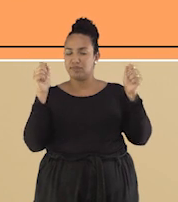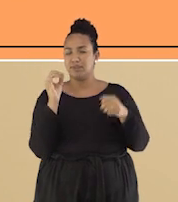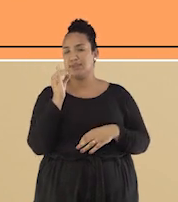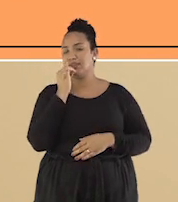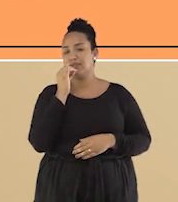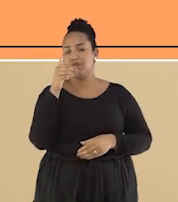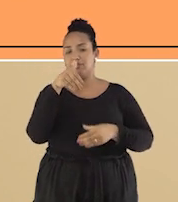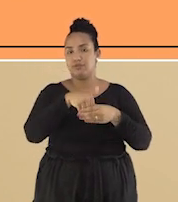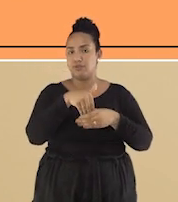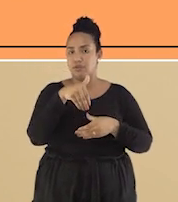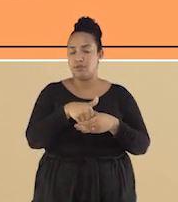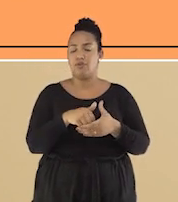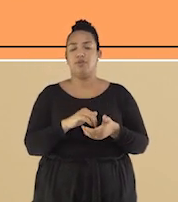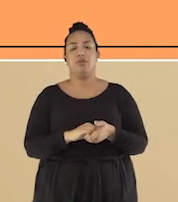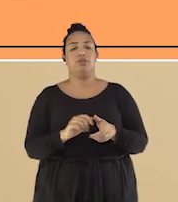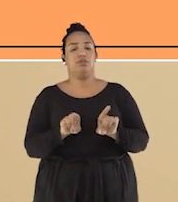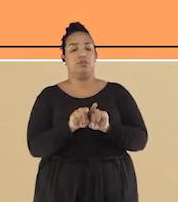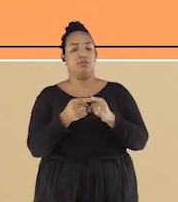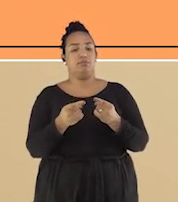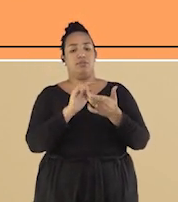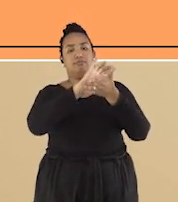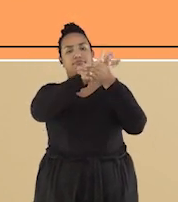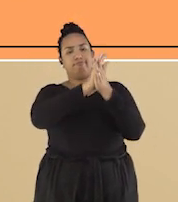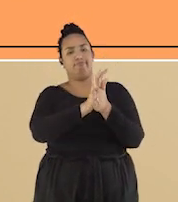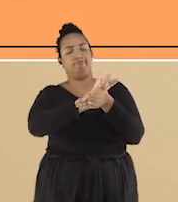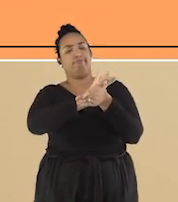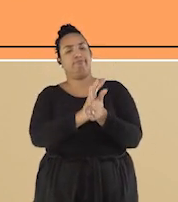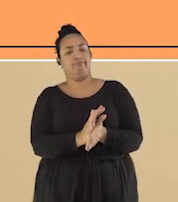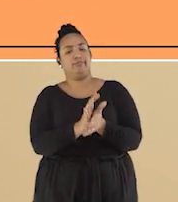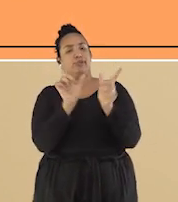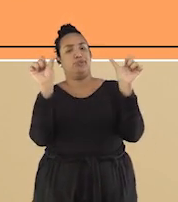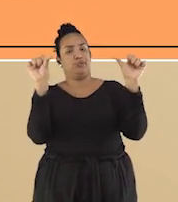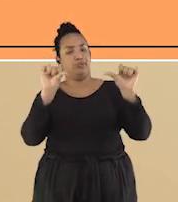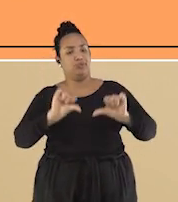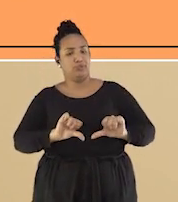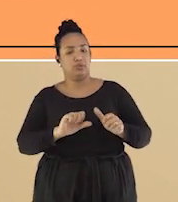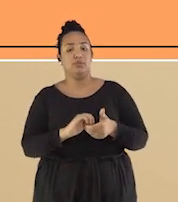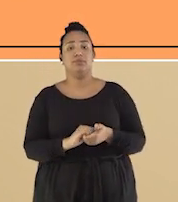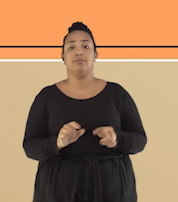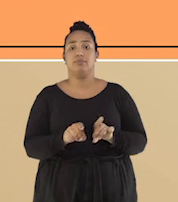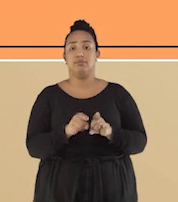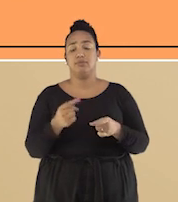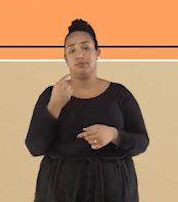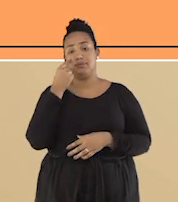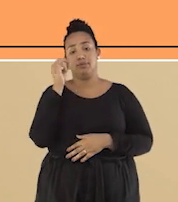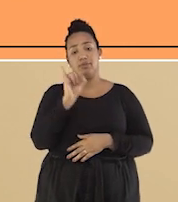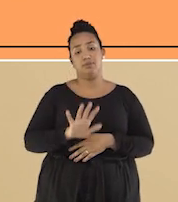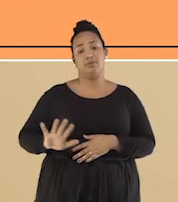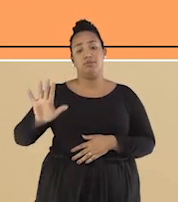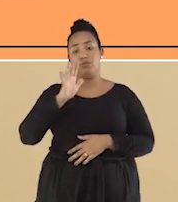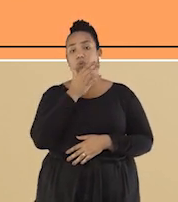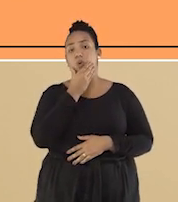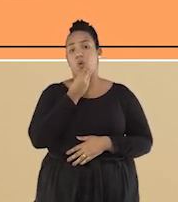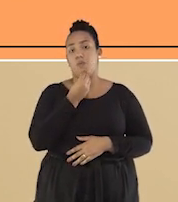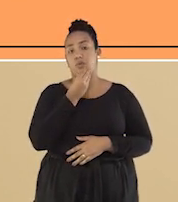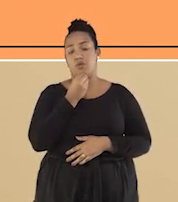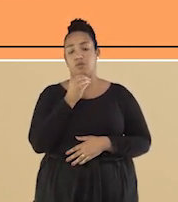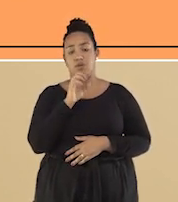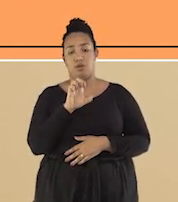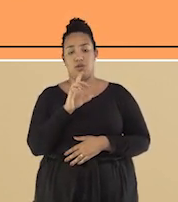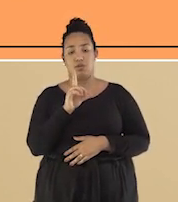como o voto, a baixa repressão, e também vemos a imagem do estudante Edson Luiz